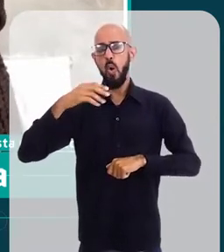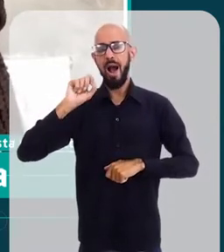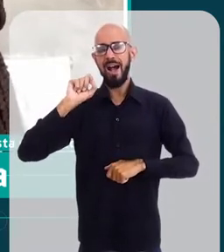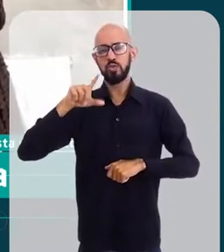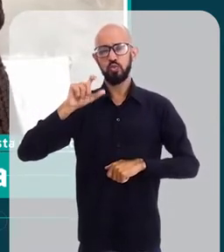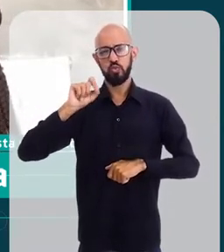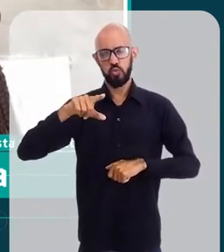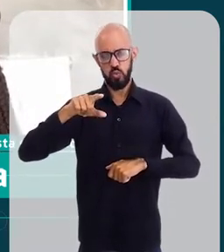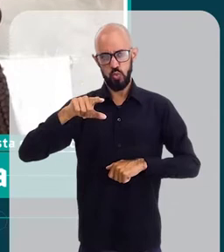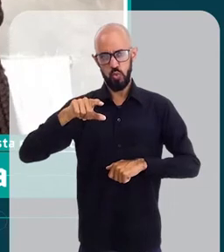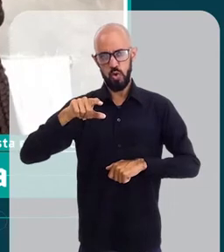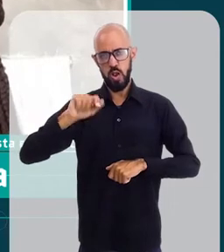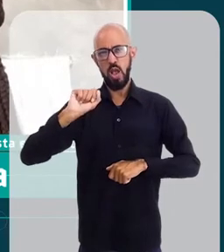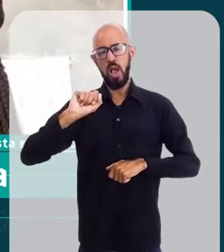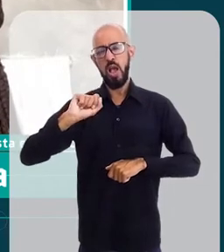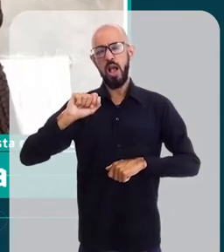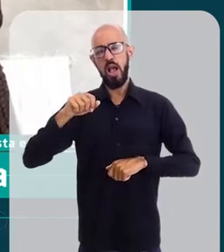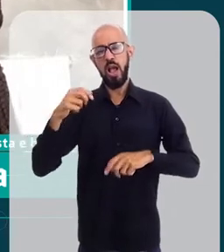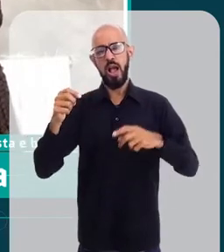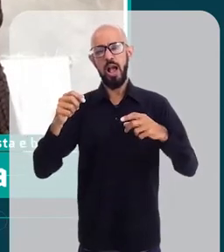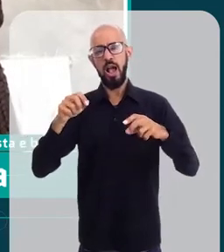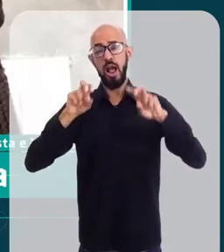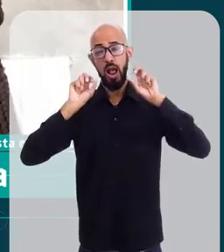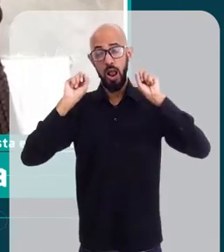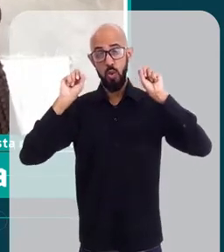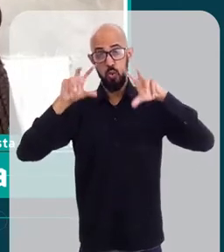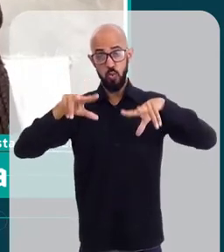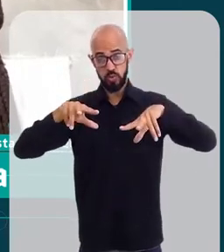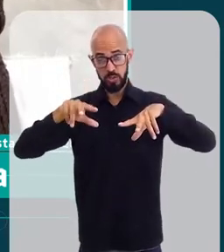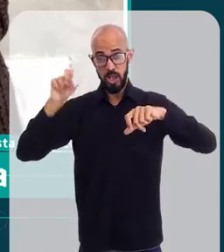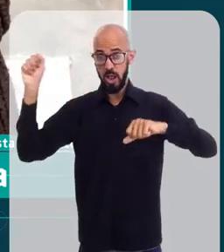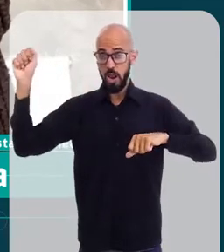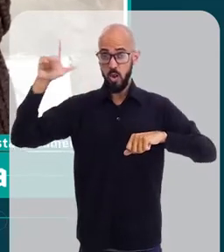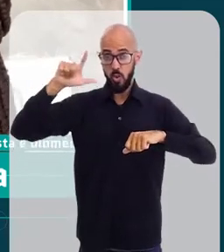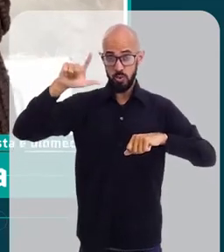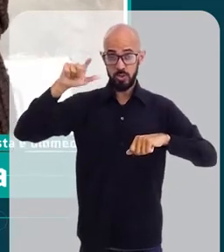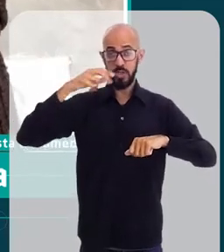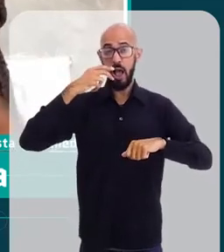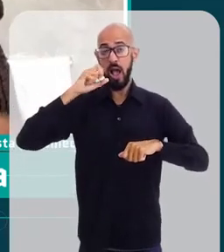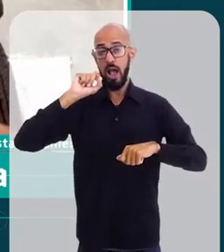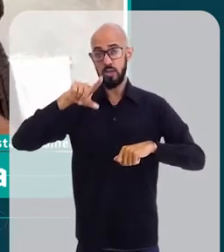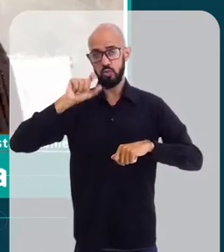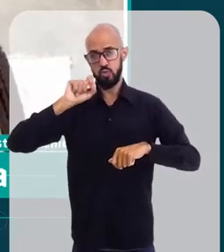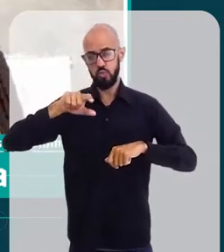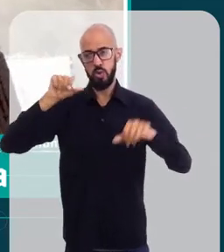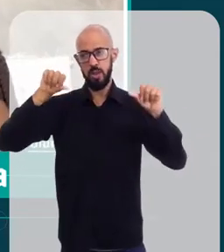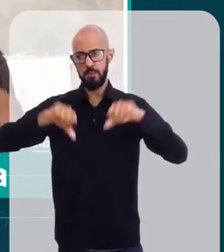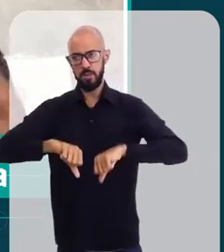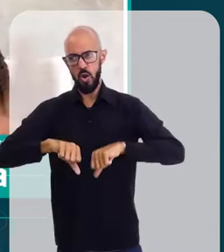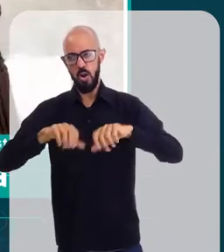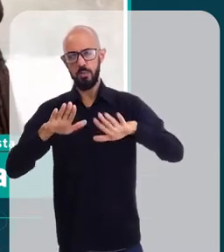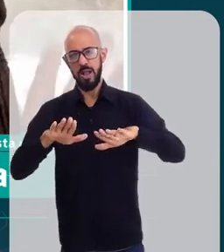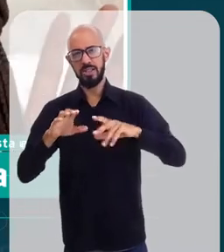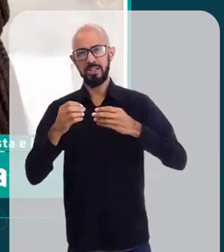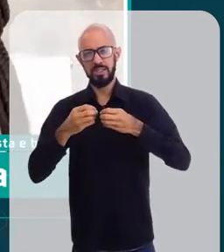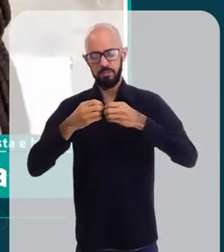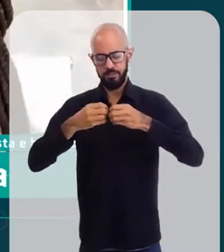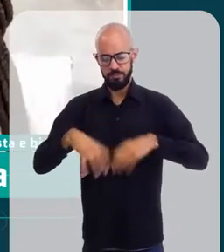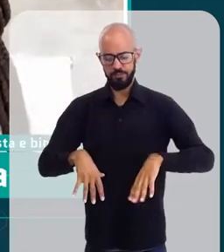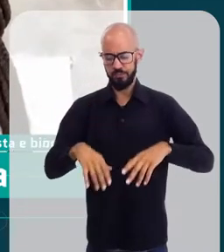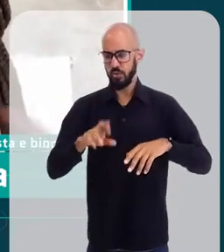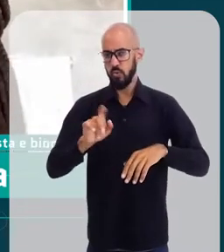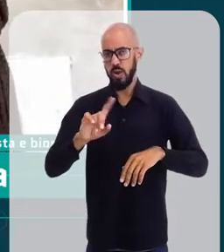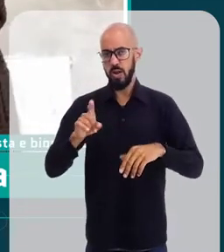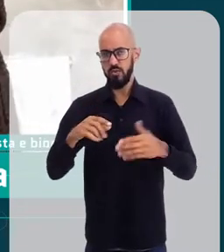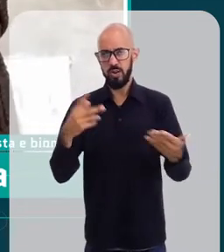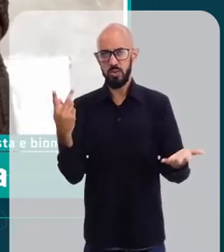questões eletrônicas que a doutora Eliana falou muito bem, ela vai se danificar. Só que essa agressão, ela não é algo que